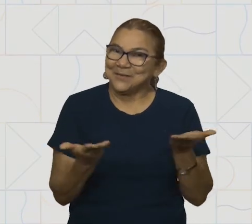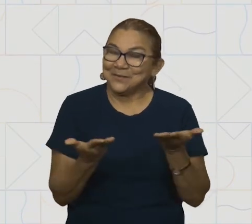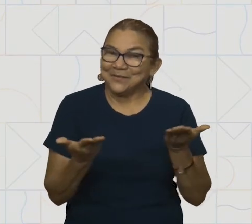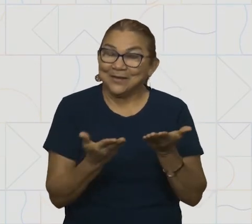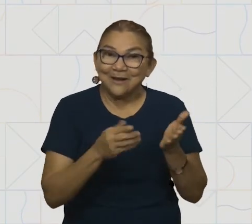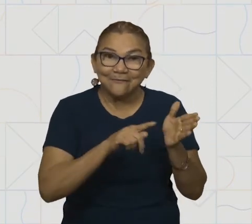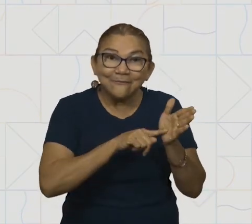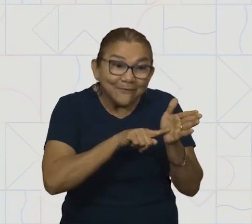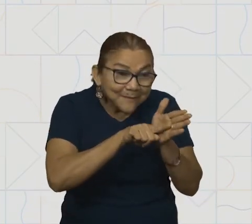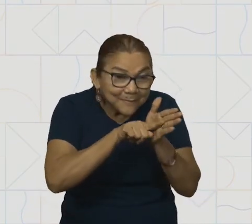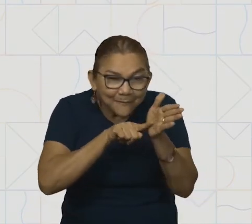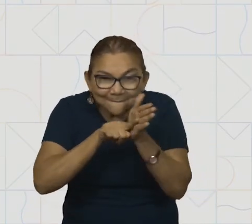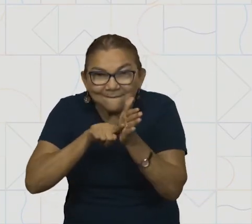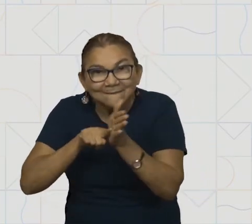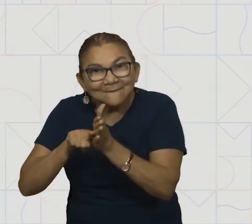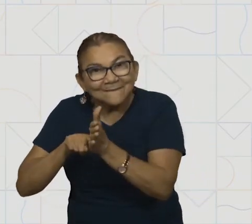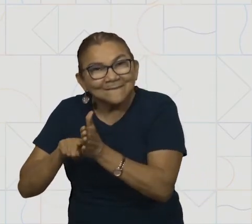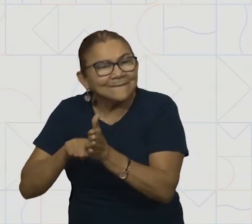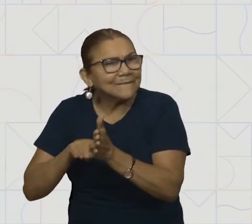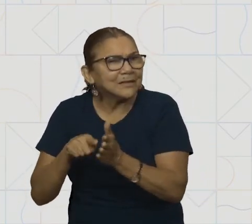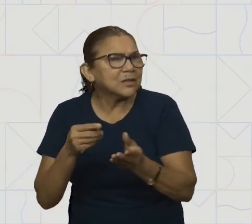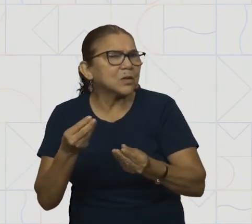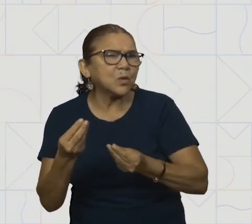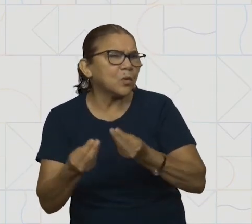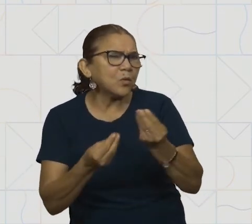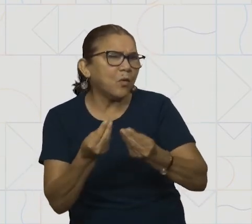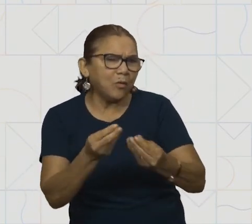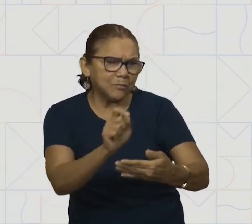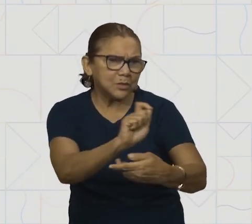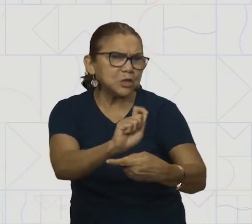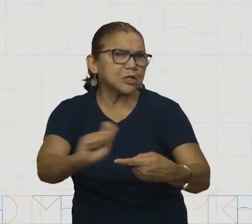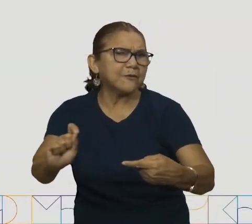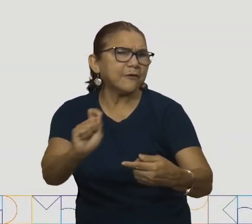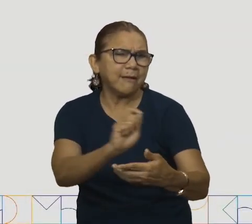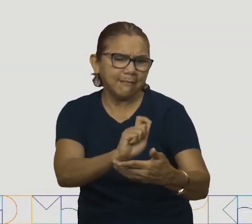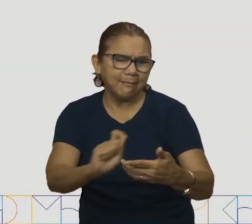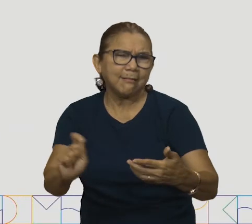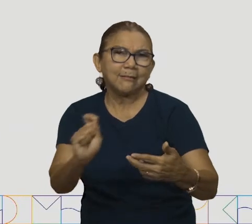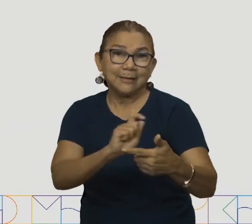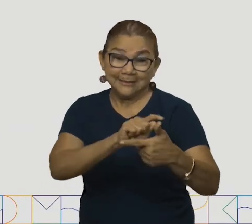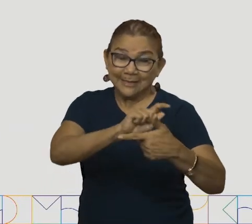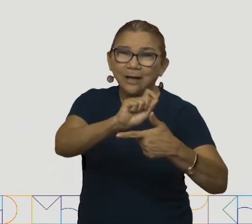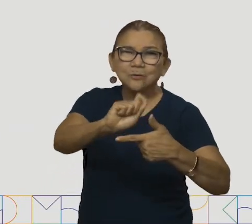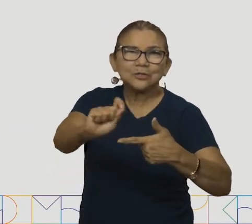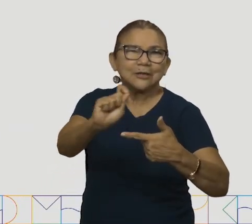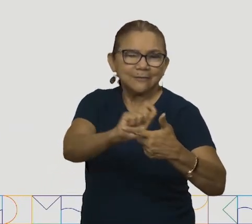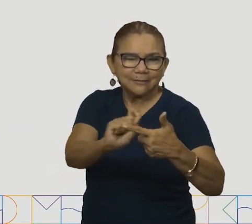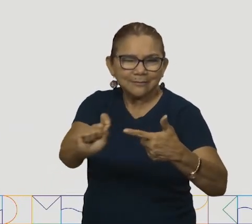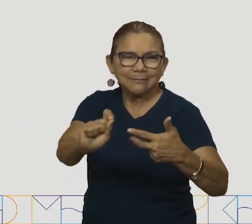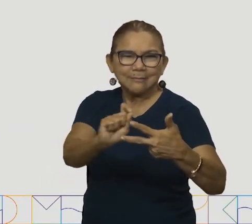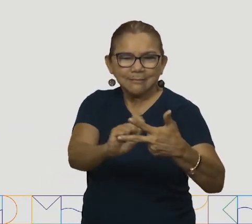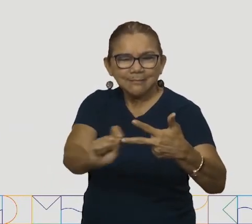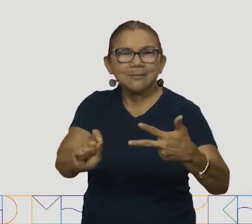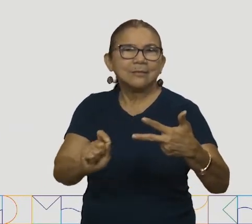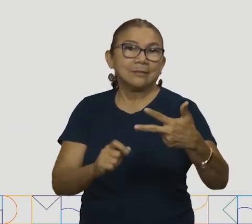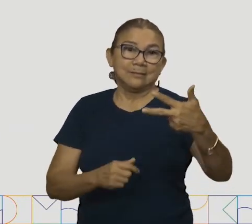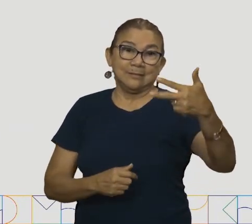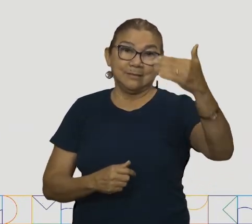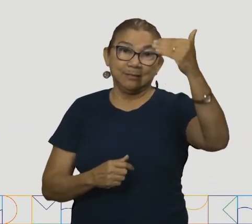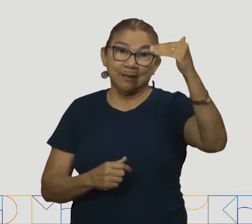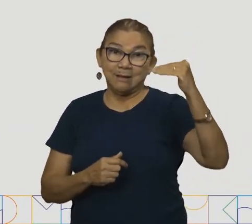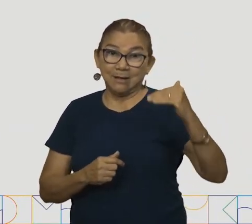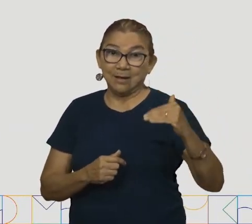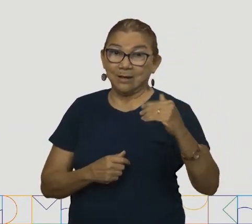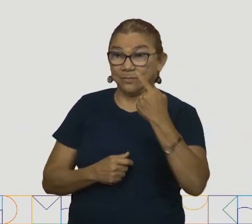investigar qual é a escrita dos nossos ingredientes. Vamos lá? Vamos ler e escrever os ingredientes.